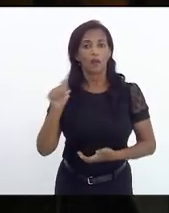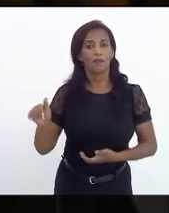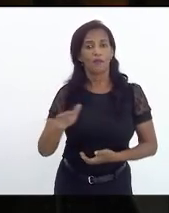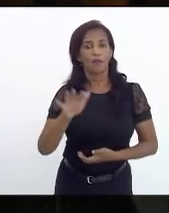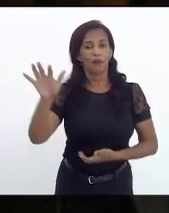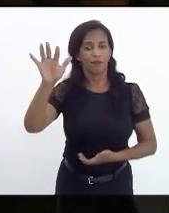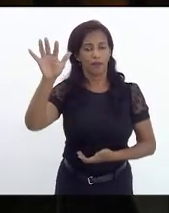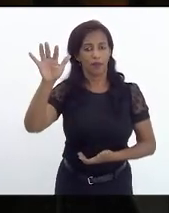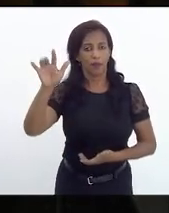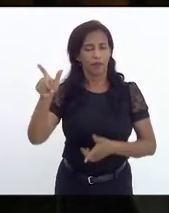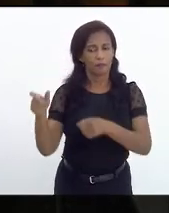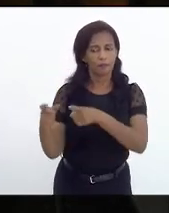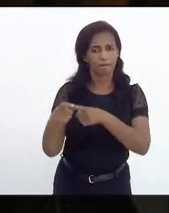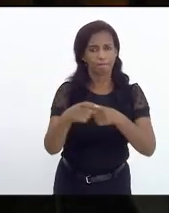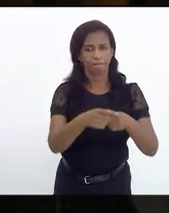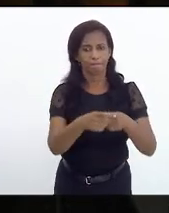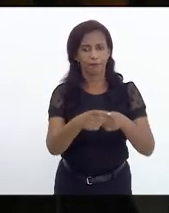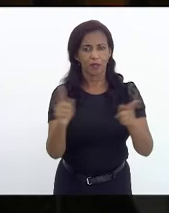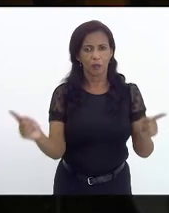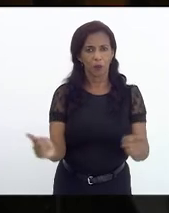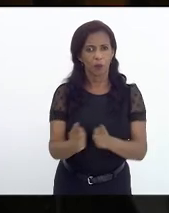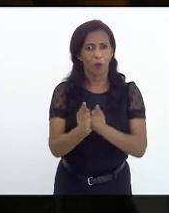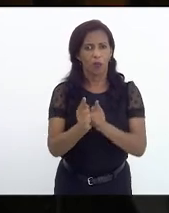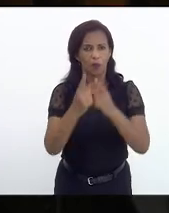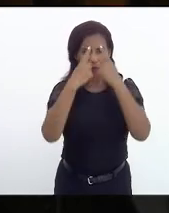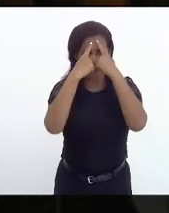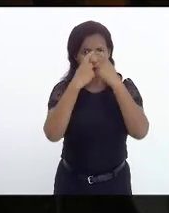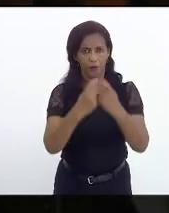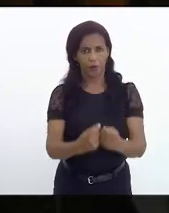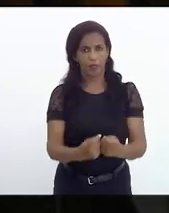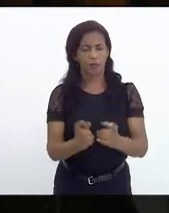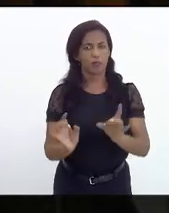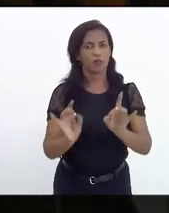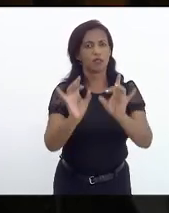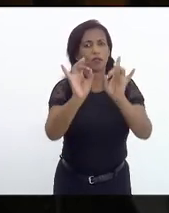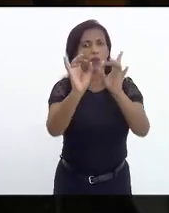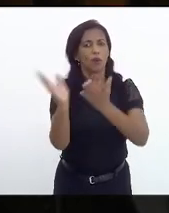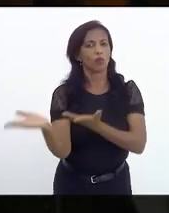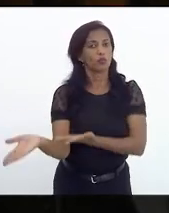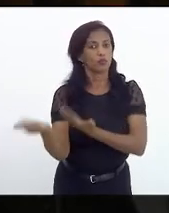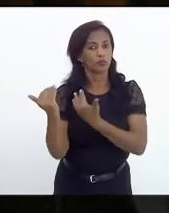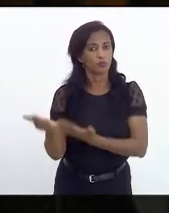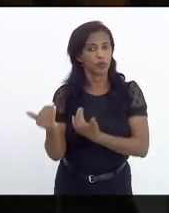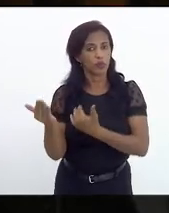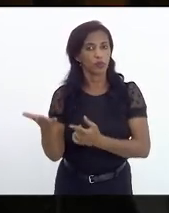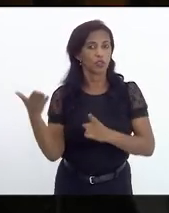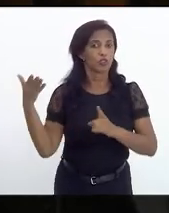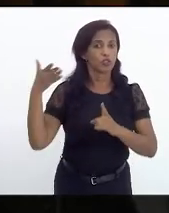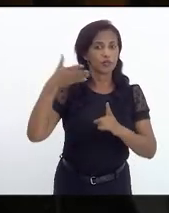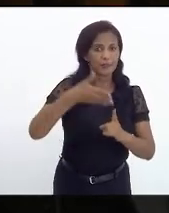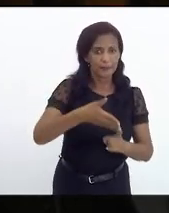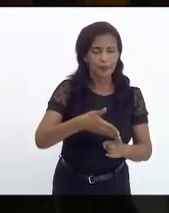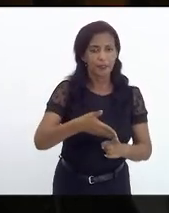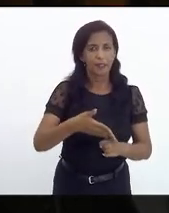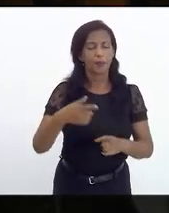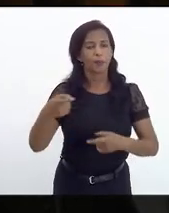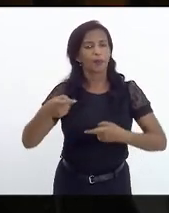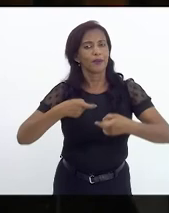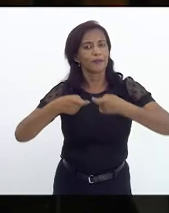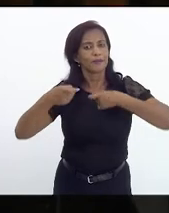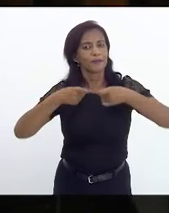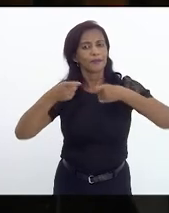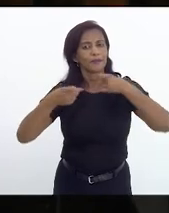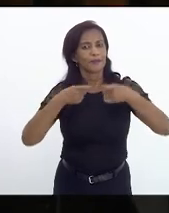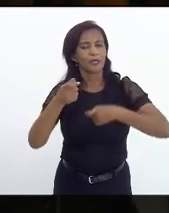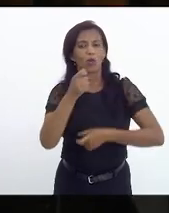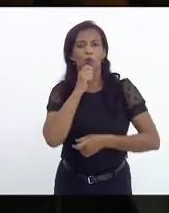periferias são reduzidas ao estigma da violência especialmente a juventude favelada é diretamente afetada por essa guerra impedida